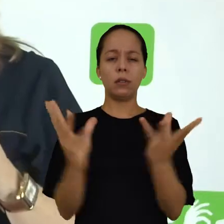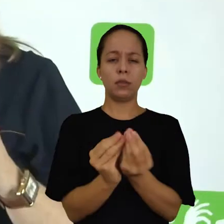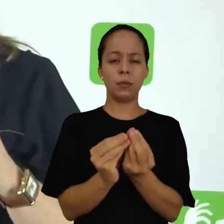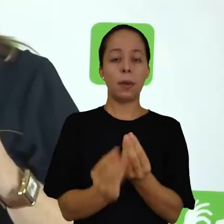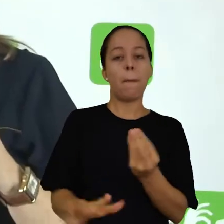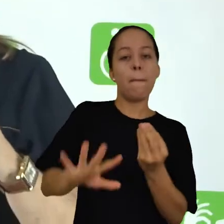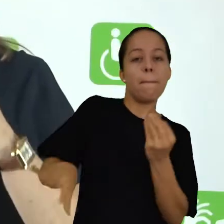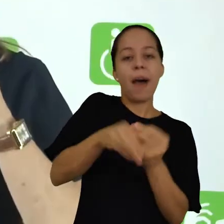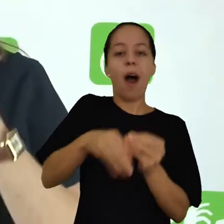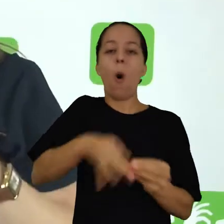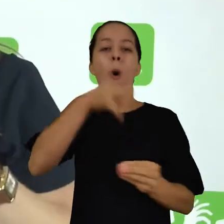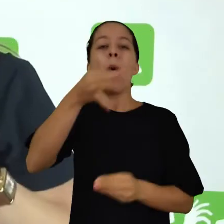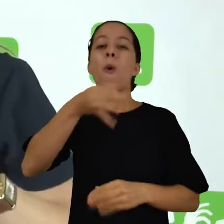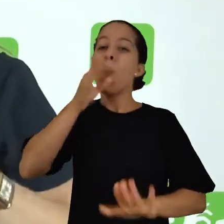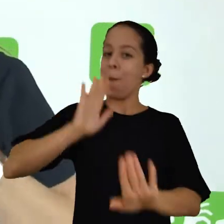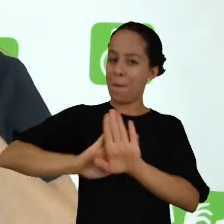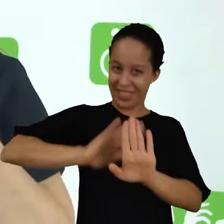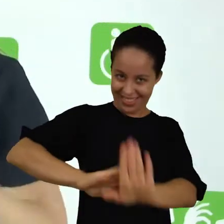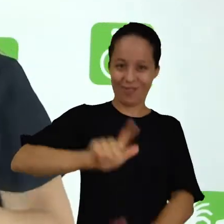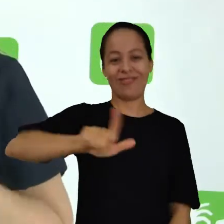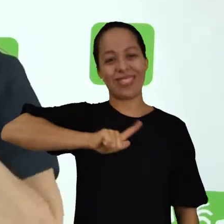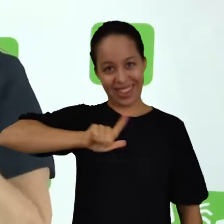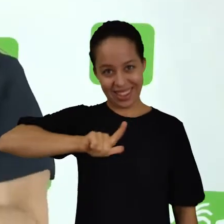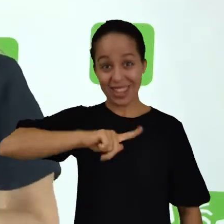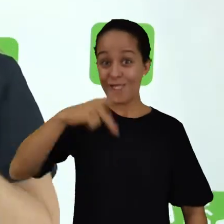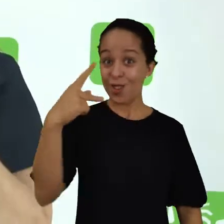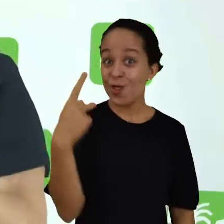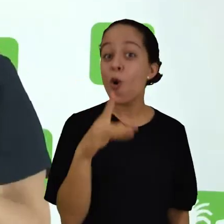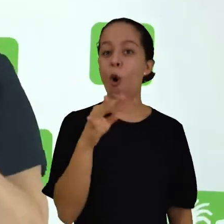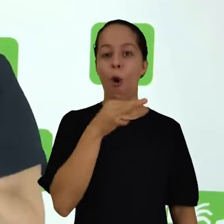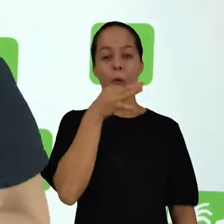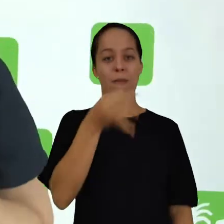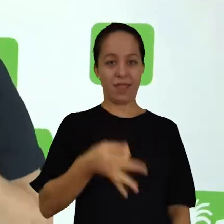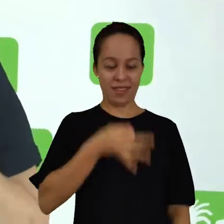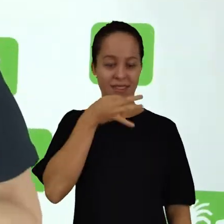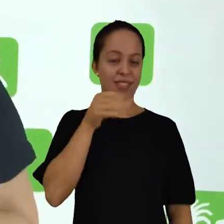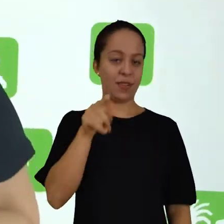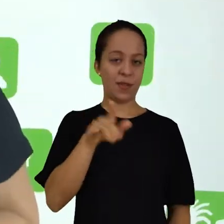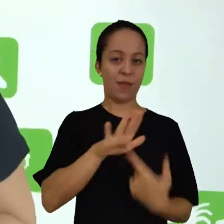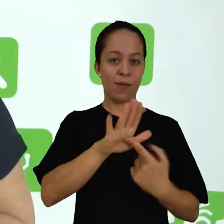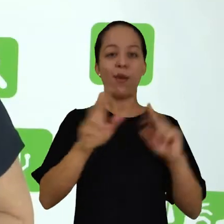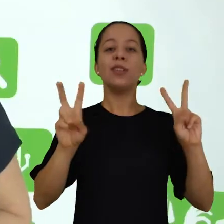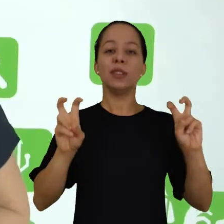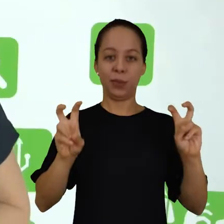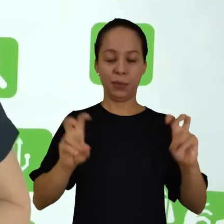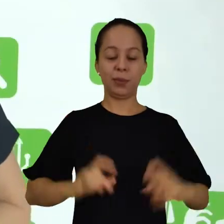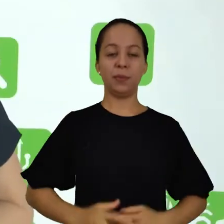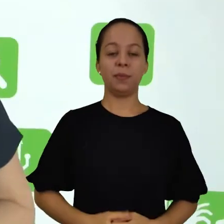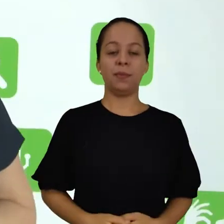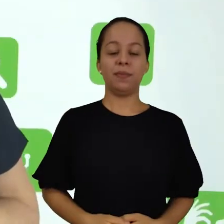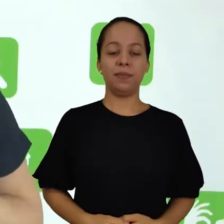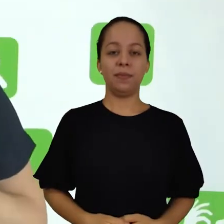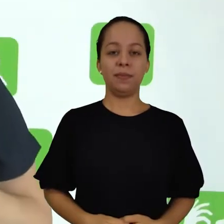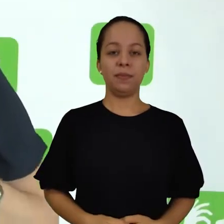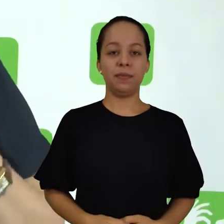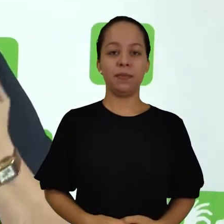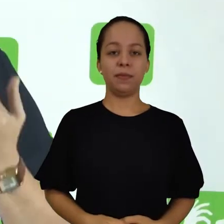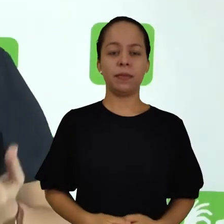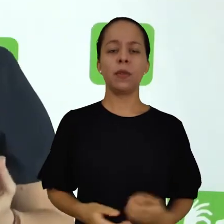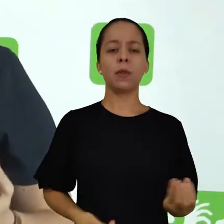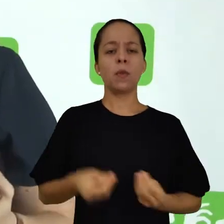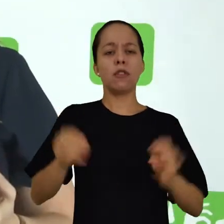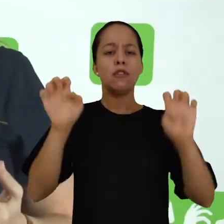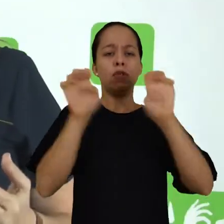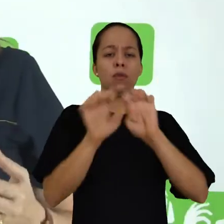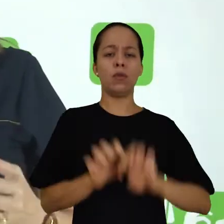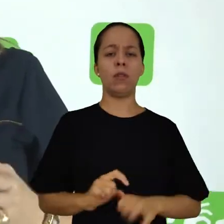de valor. É um resumo com a sua opinião sobre o assunto retratado. Em relação à estrutura da